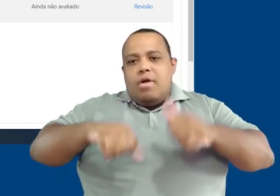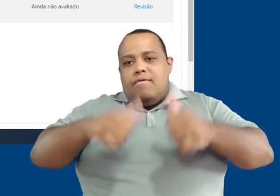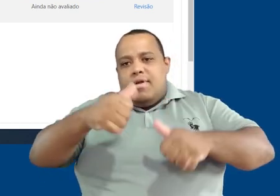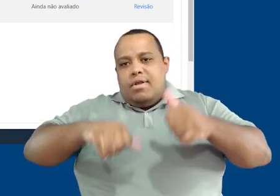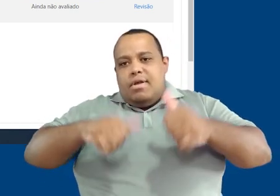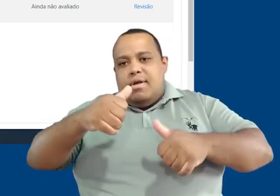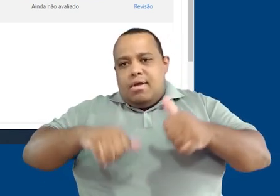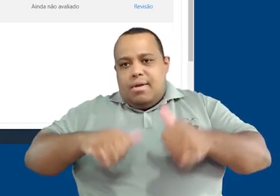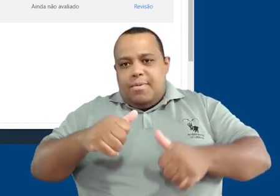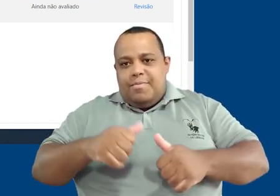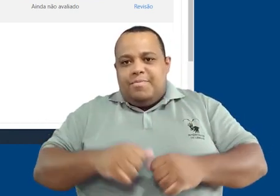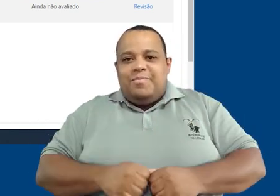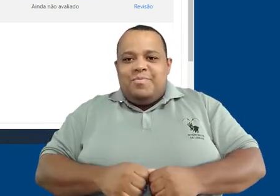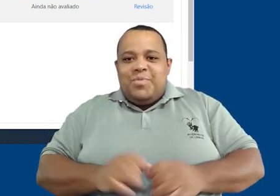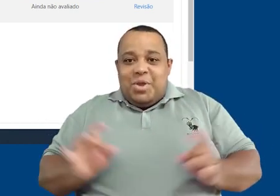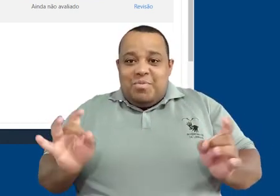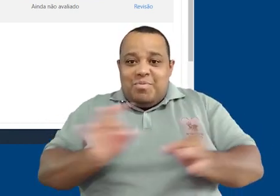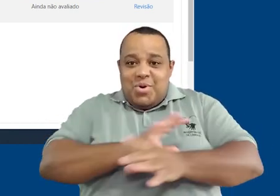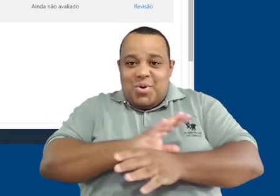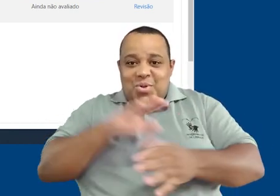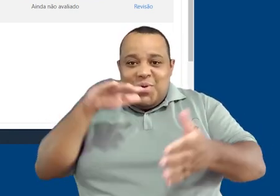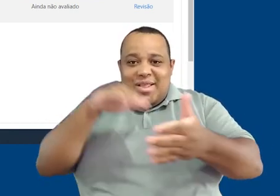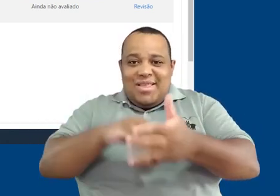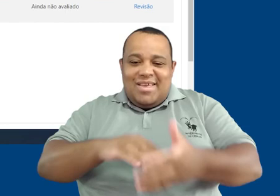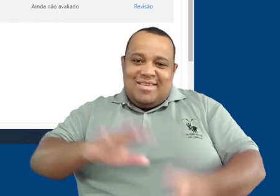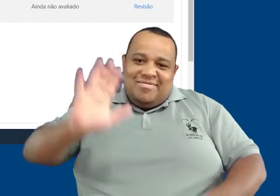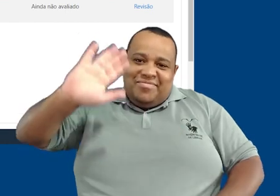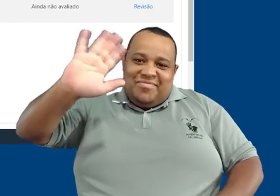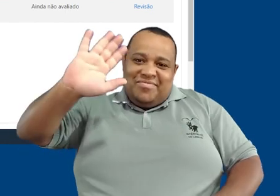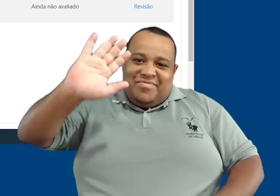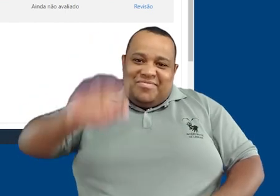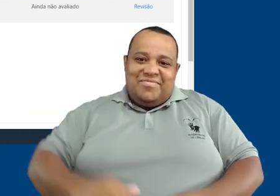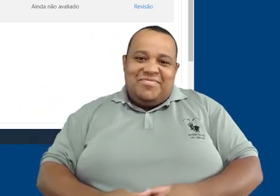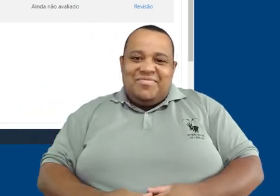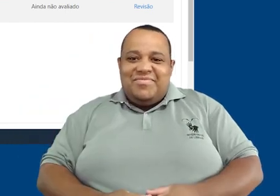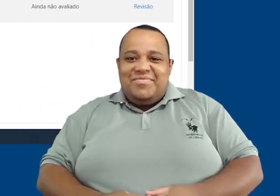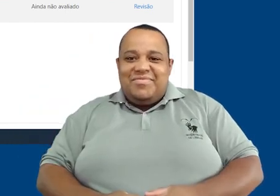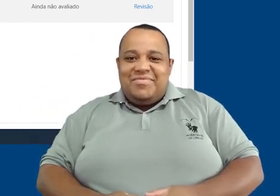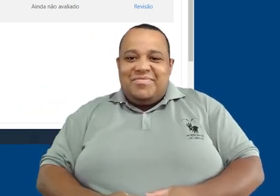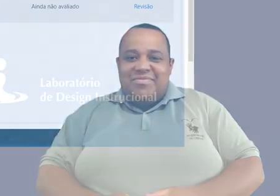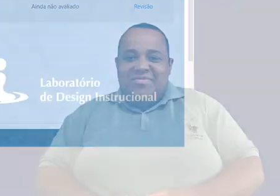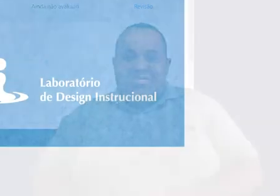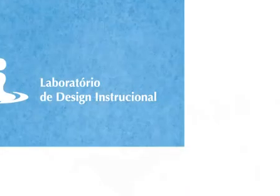avaliação. Tutores, no caso. E, por hoje é só. Até o próximo vídeo.